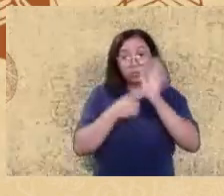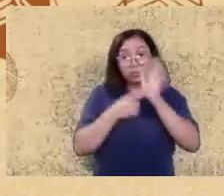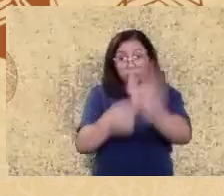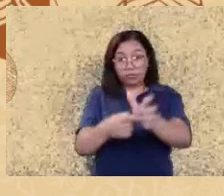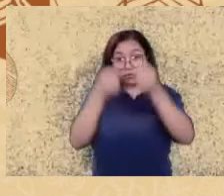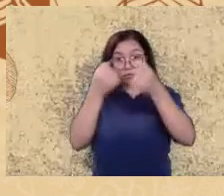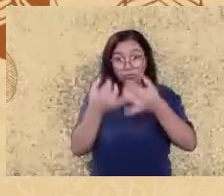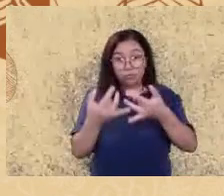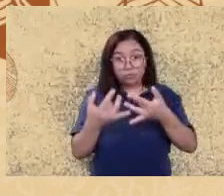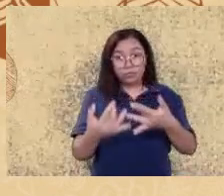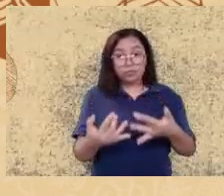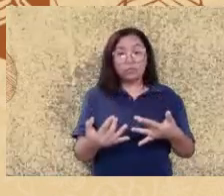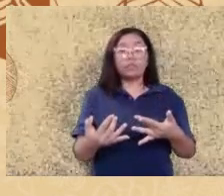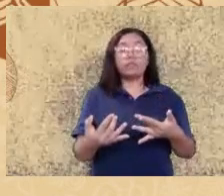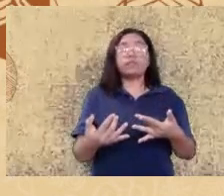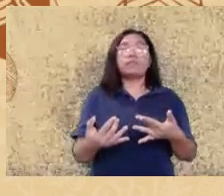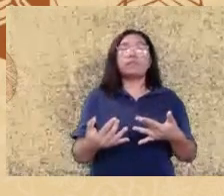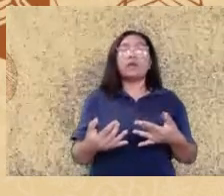obrigada